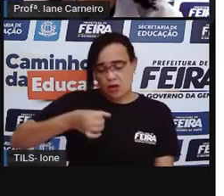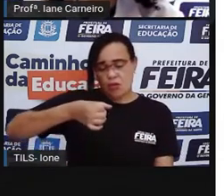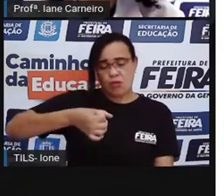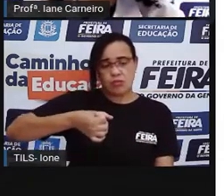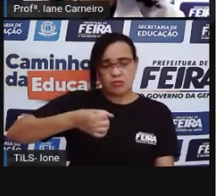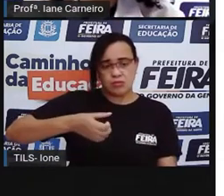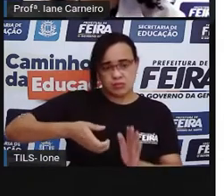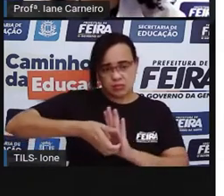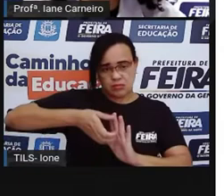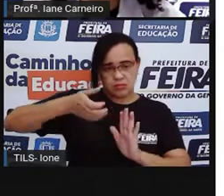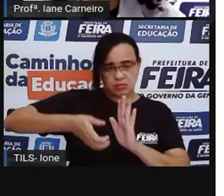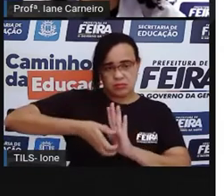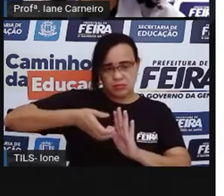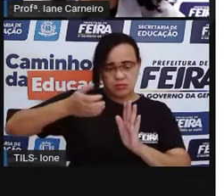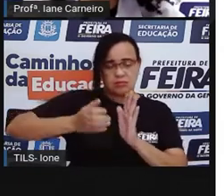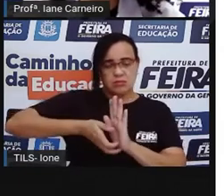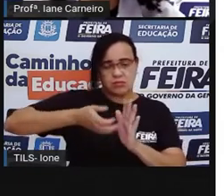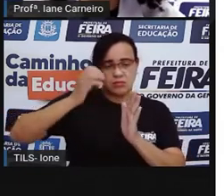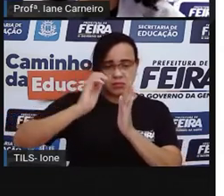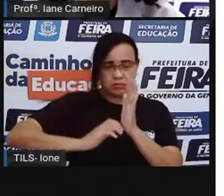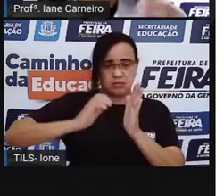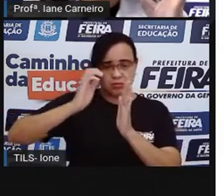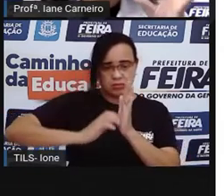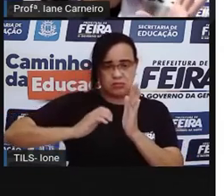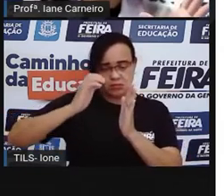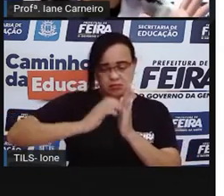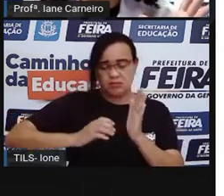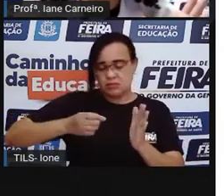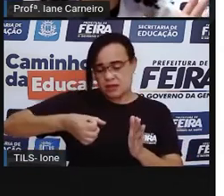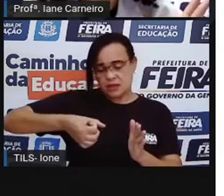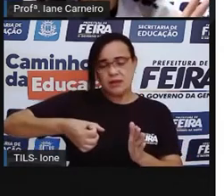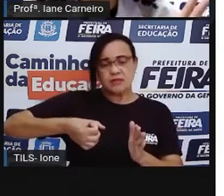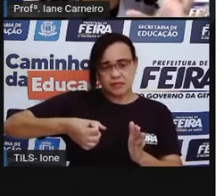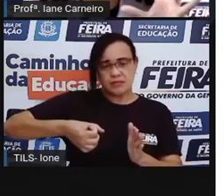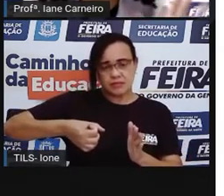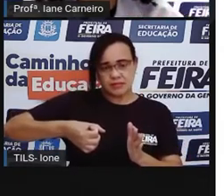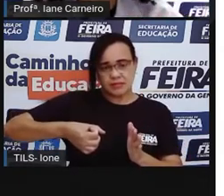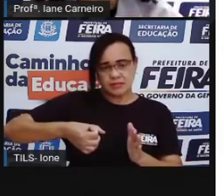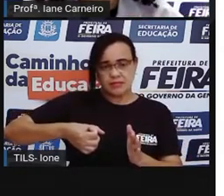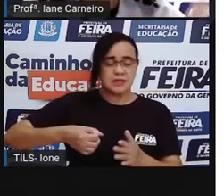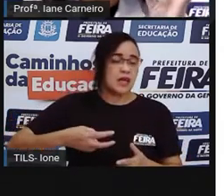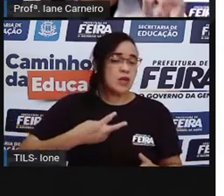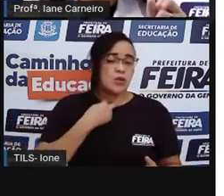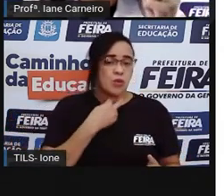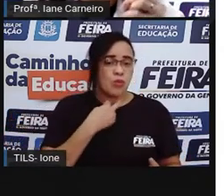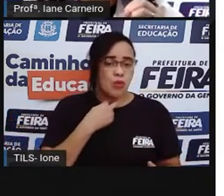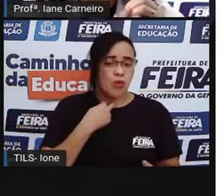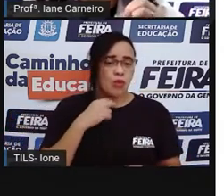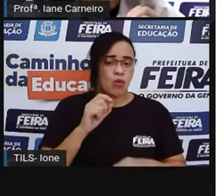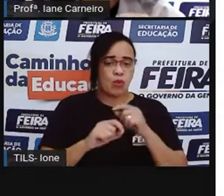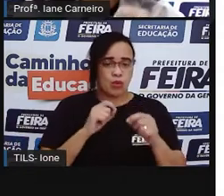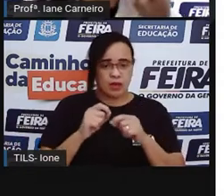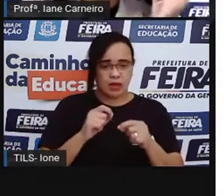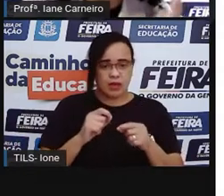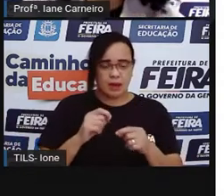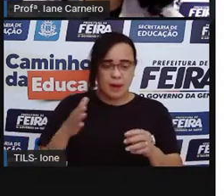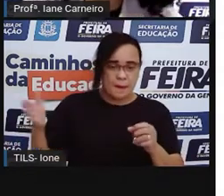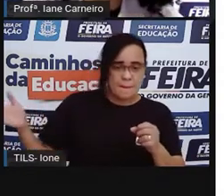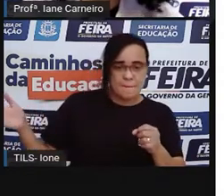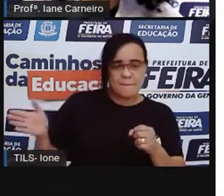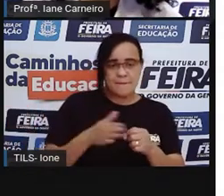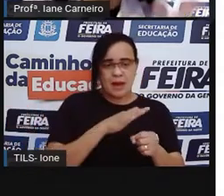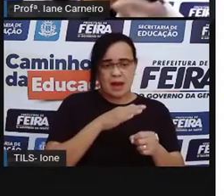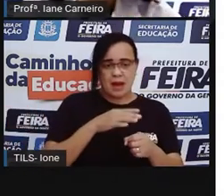aqui. Vamos supor, aqui a gente fazia um buraquinho. E aí, o desafio era, não podia bater na bolinha pra que ela